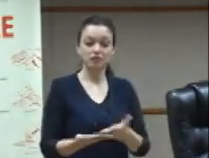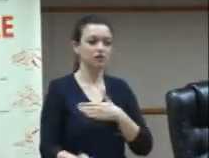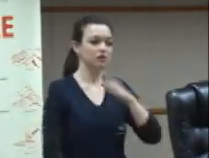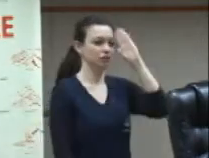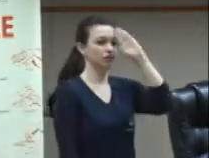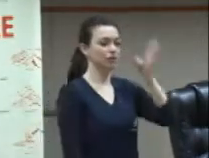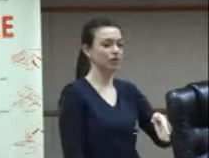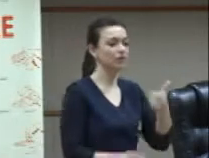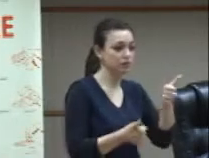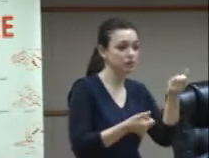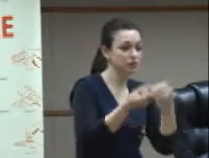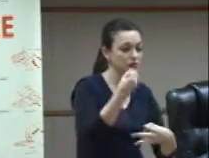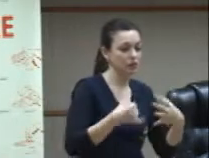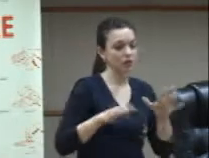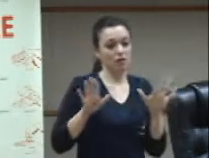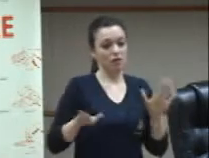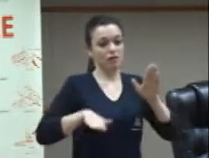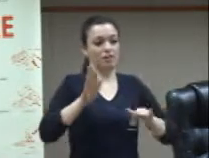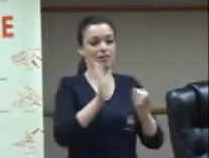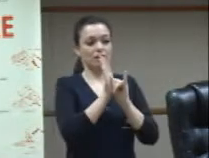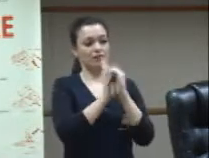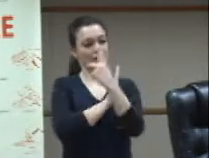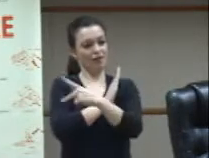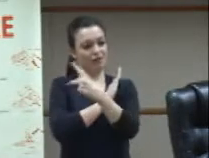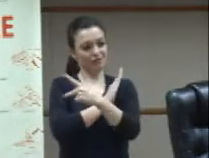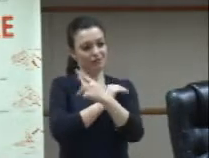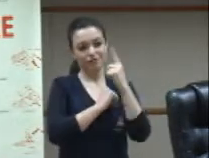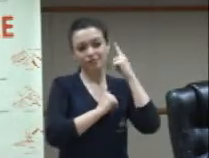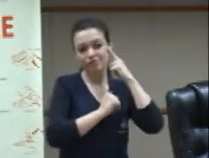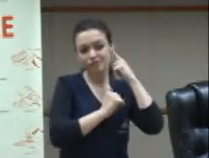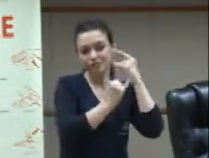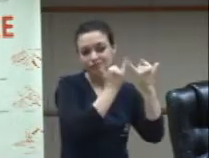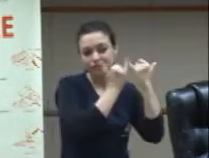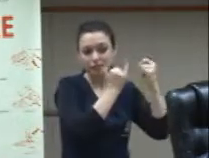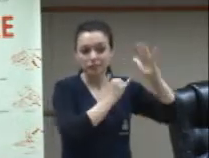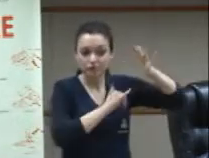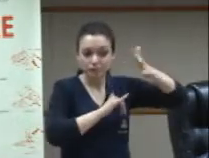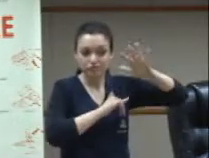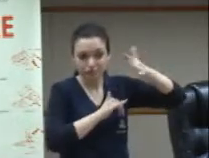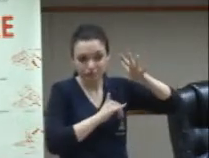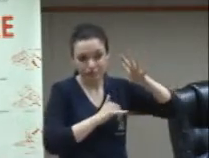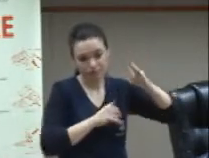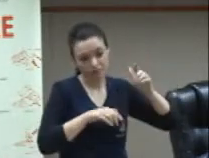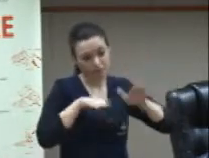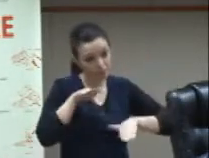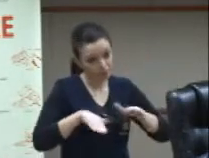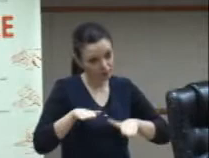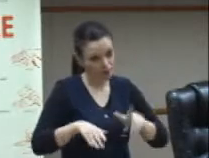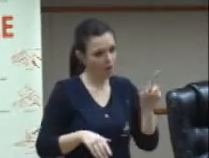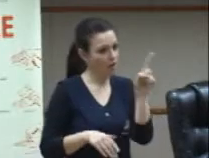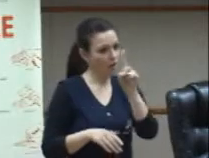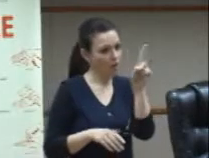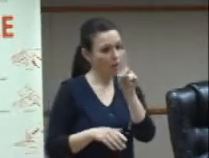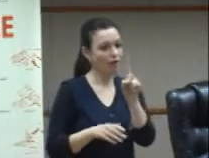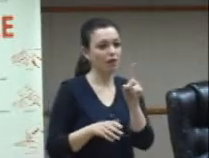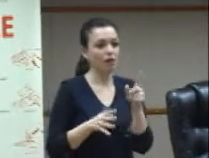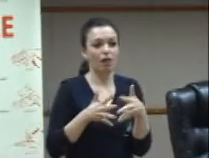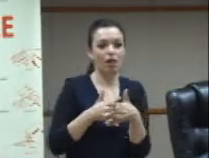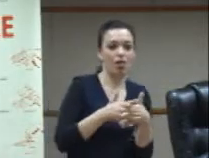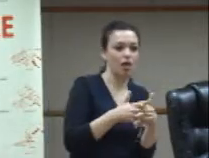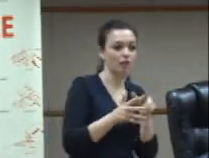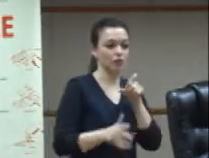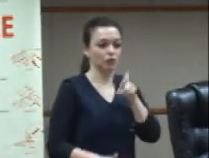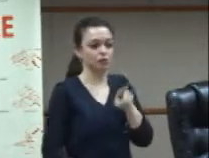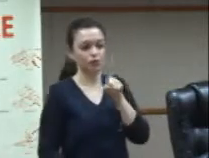dispensa mas isso é pelo tipo de grau de surdez que ele tem e não porque ele seja uma pessoa não resolvida e não se